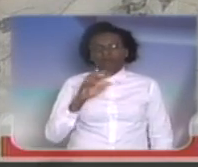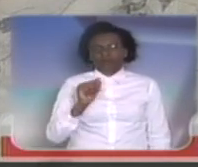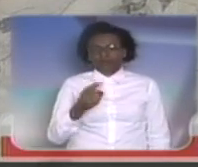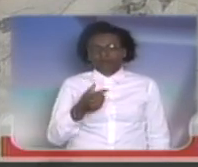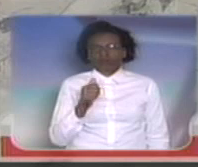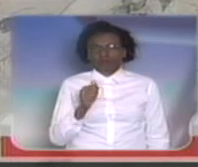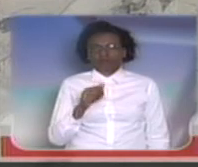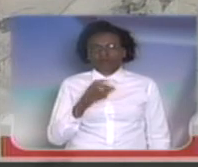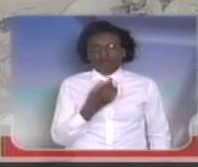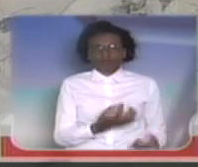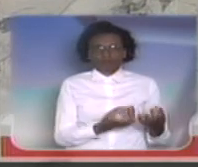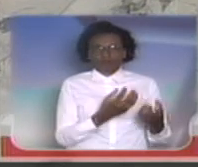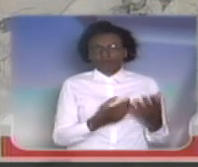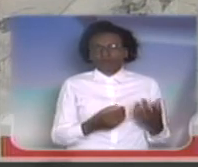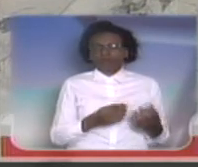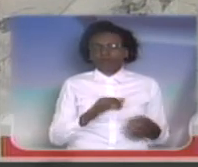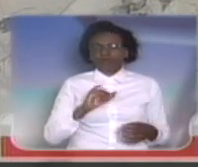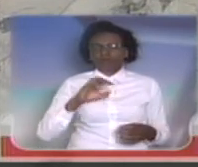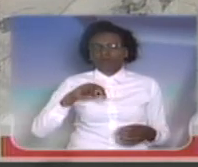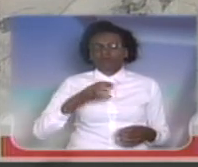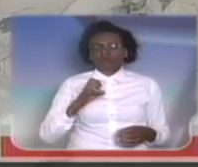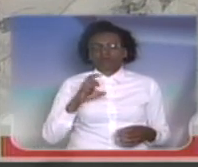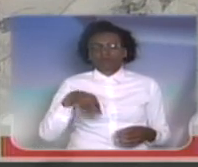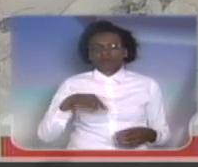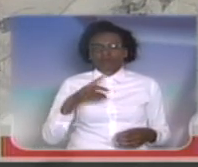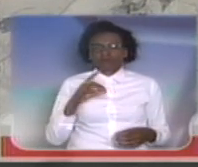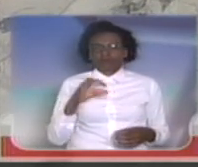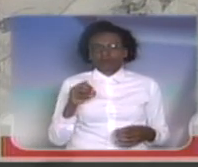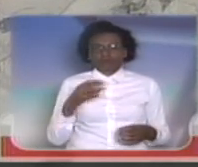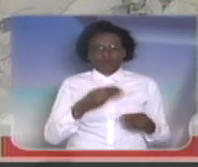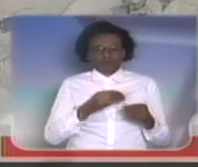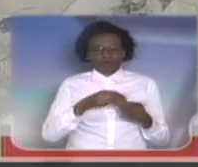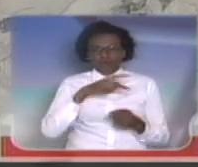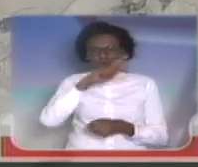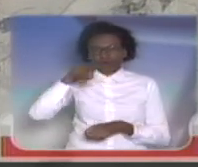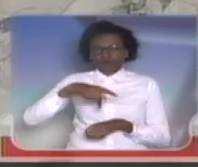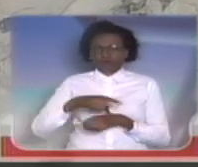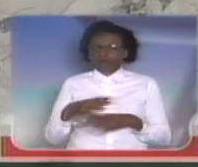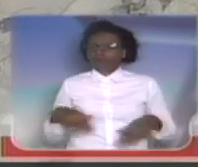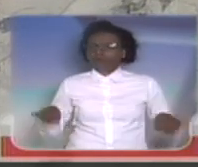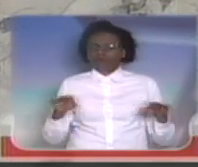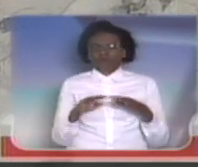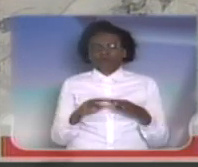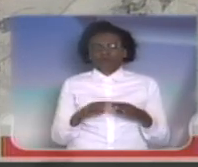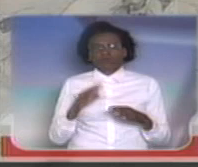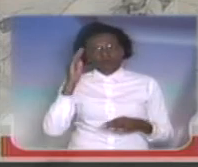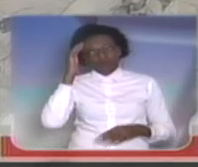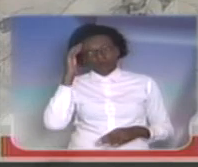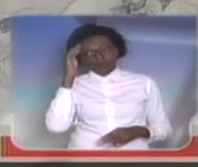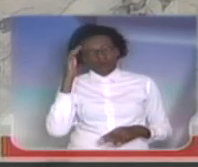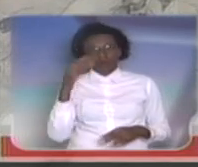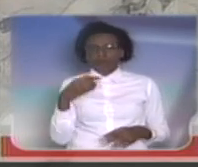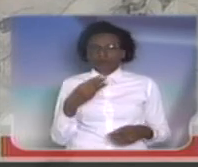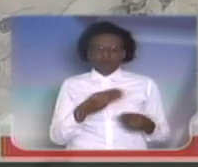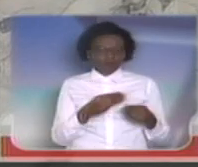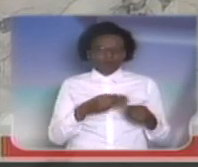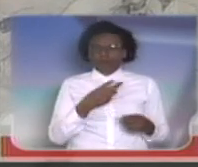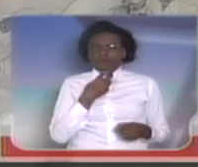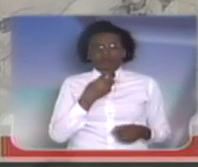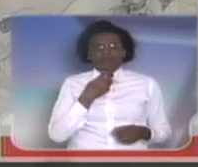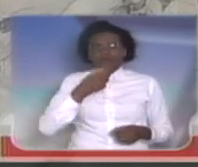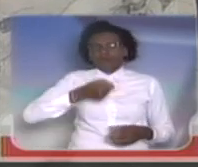país. Por entenderem que os municípios não podem cobrar por serviço de segurança pública, atividade de